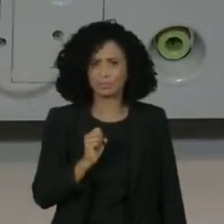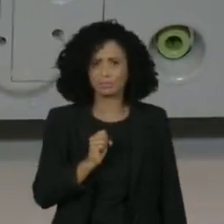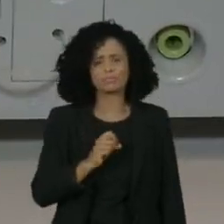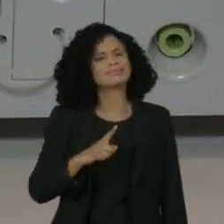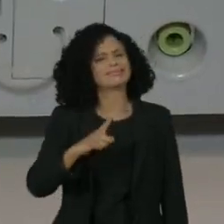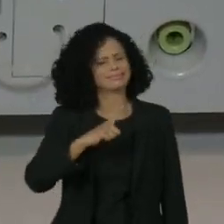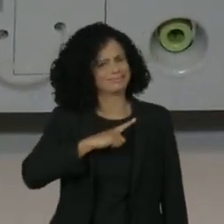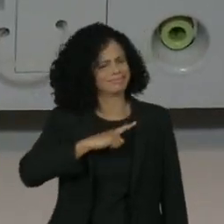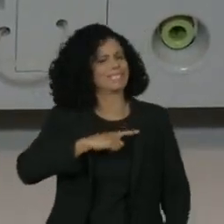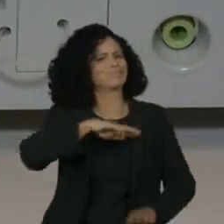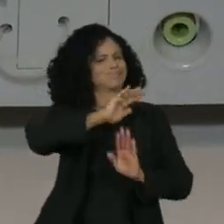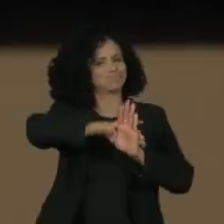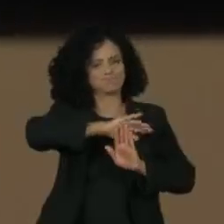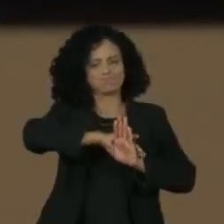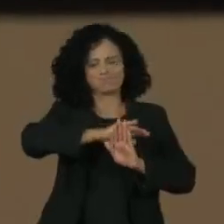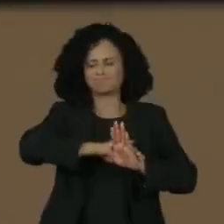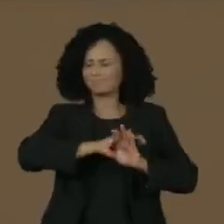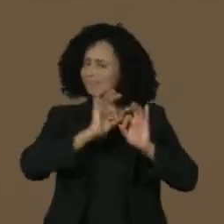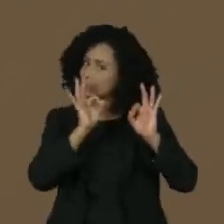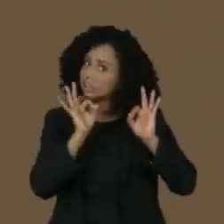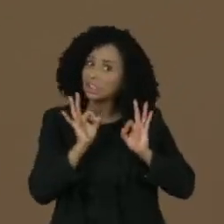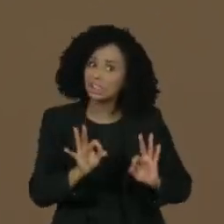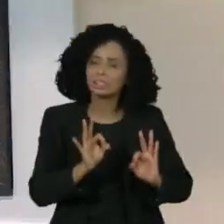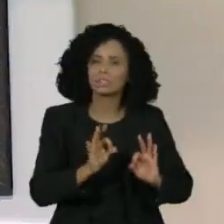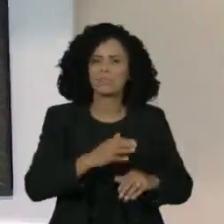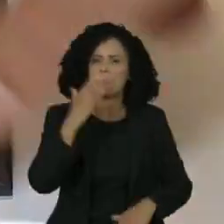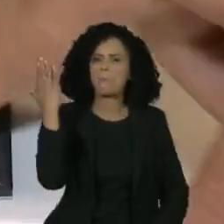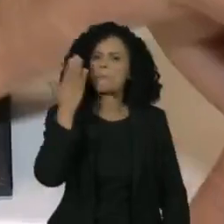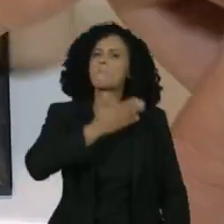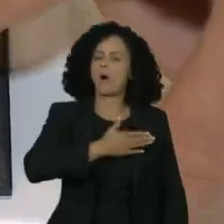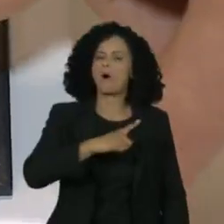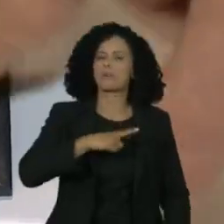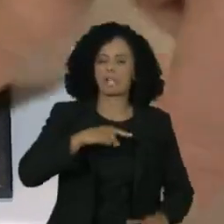intenção absolutamente comprovada de perturbação do processo eleitoral.